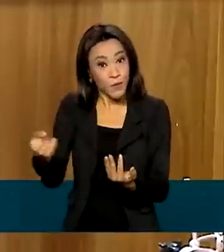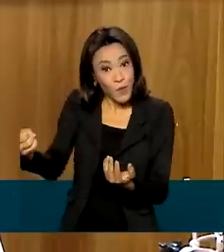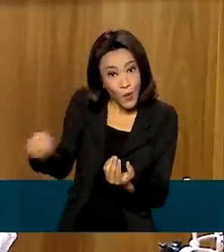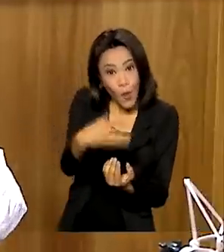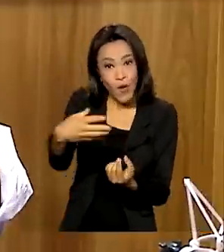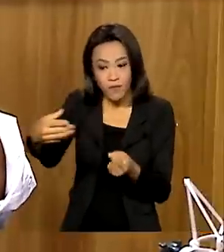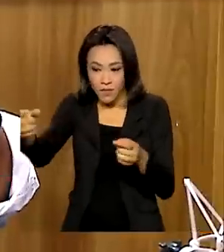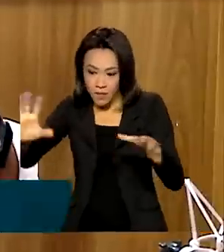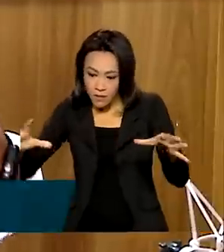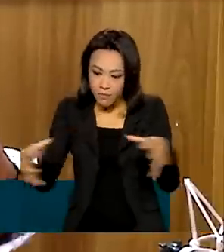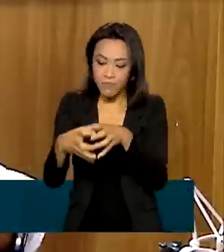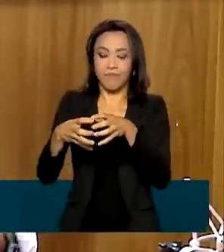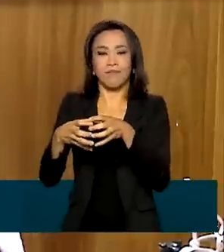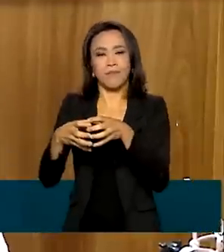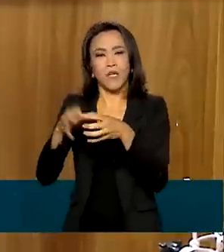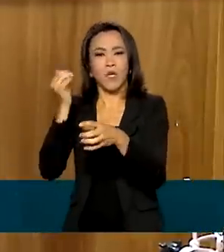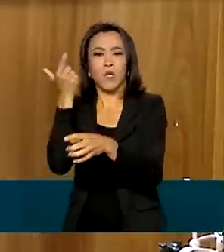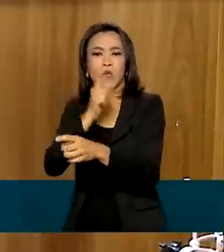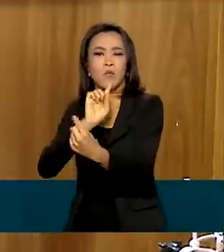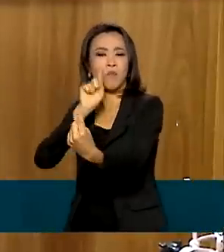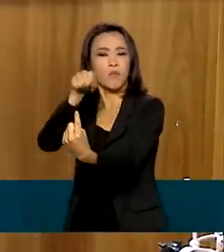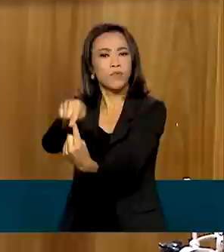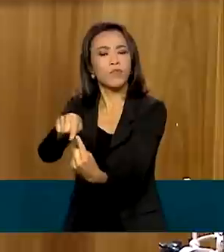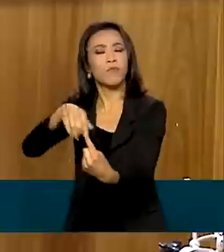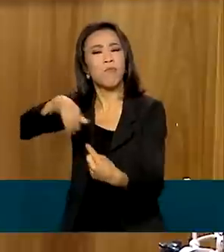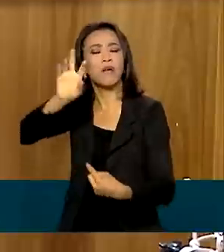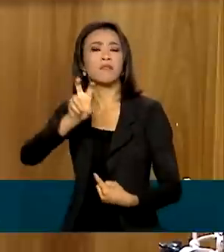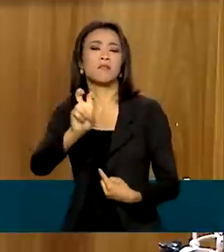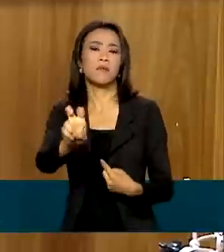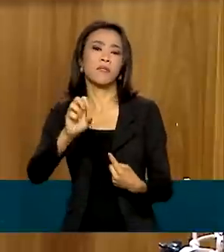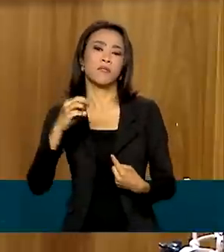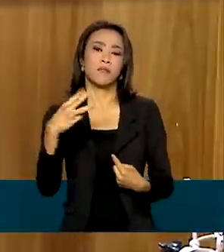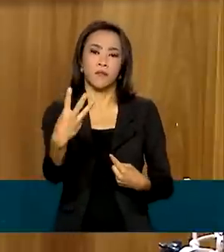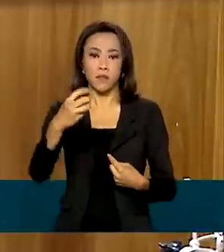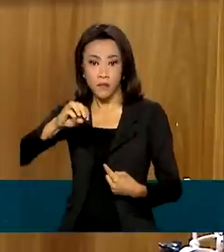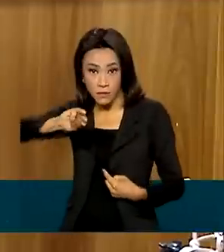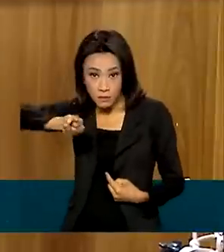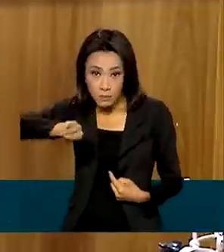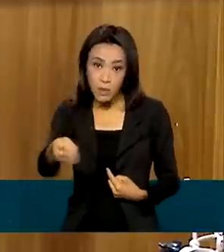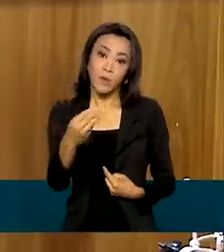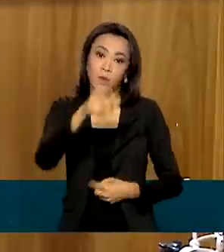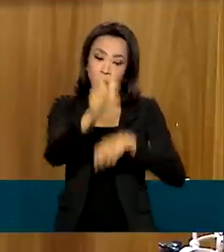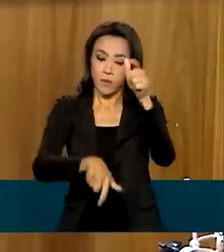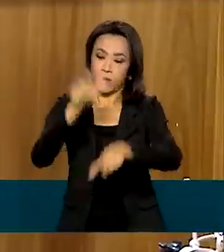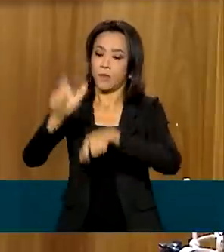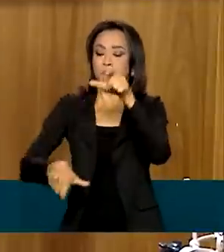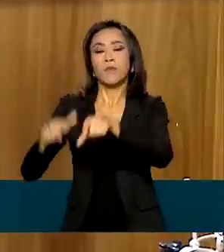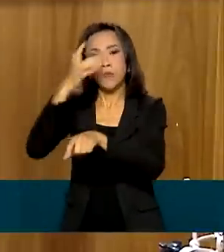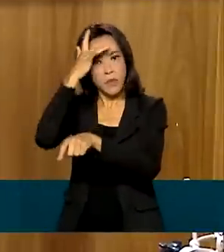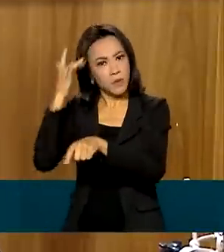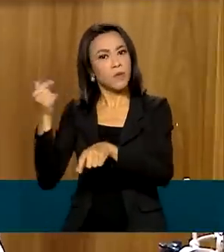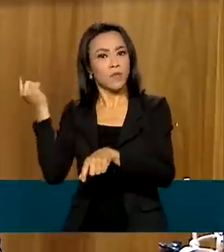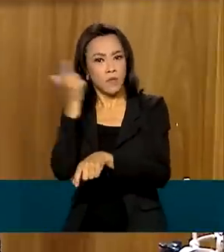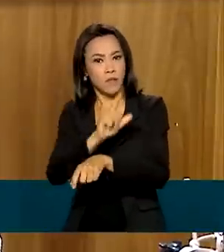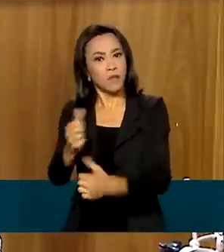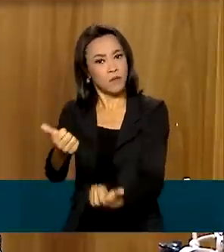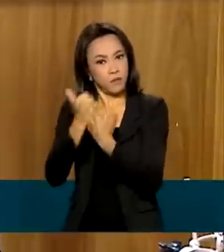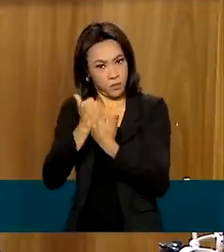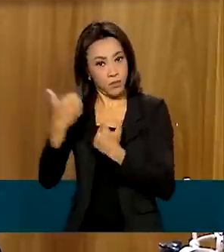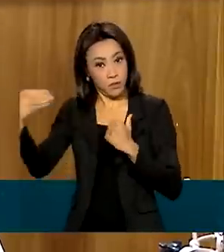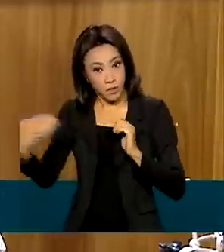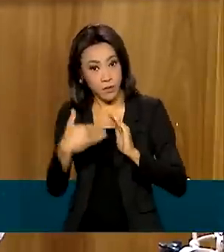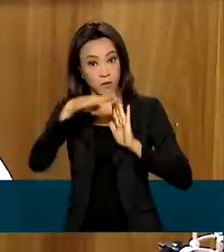Brasil, atingindo uma marca de mais de 53 milhões de brasileiros beneficiados diretamente com esse Programa de Transferência de Renda.